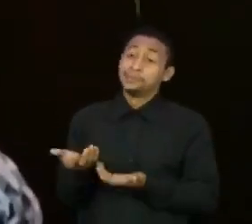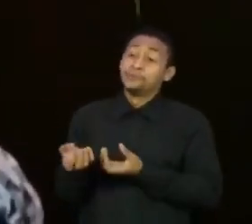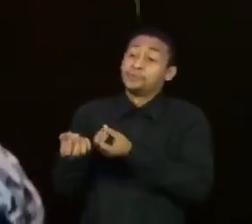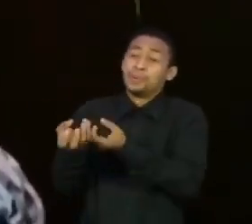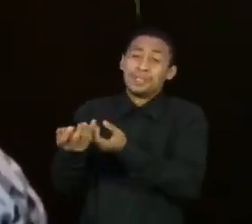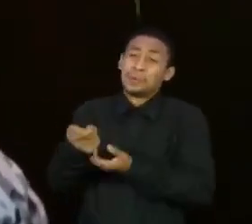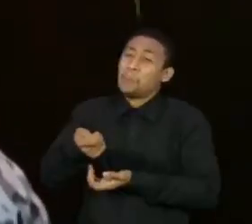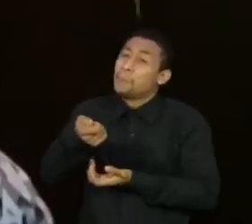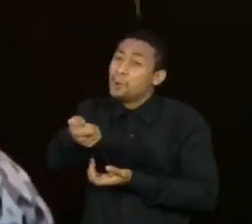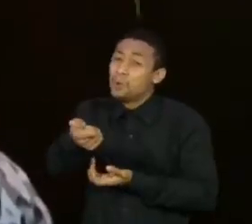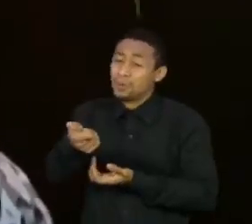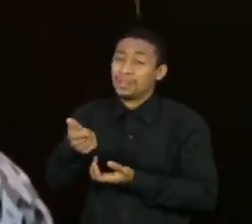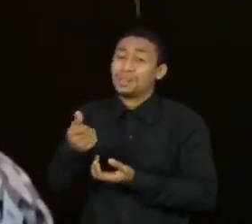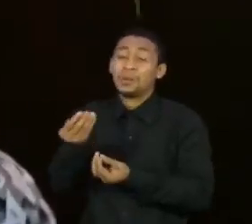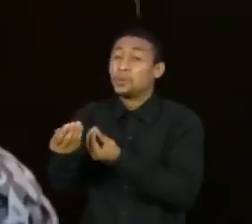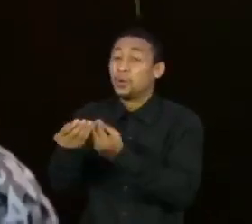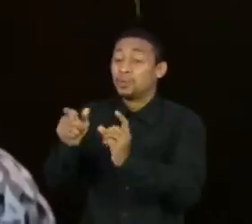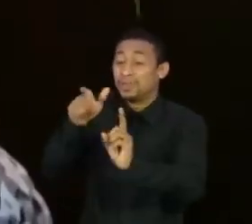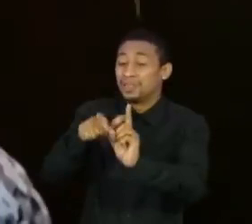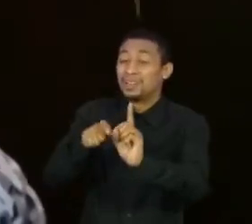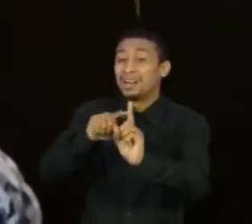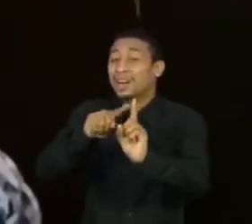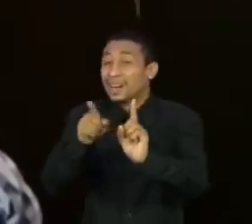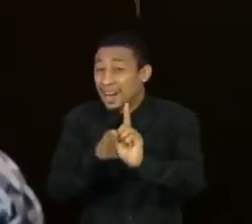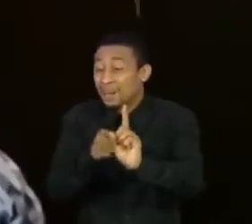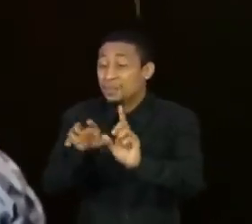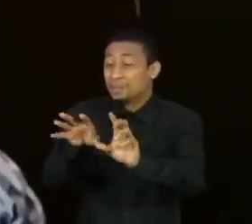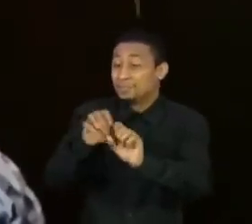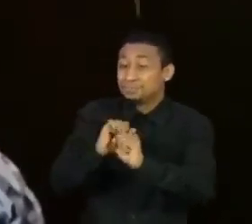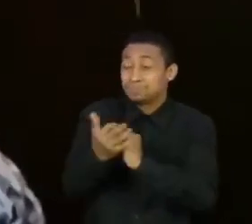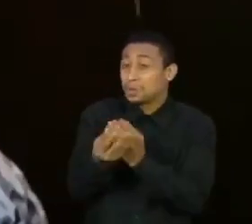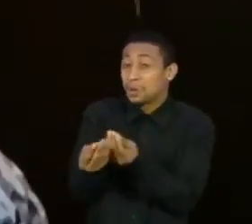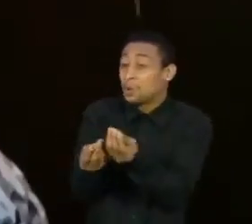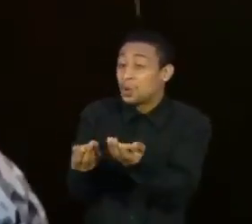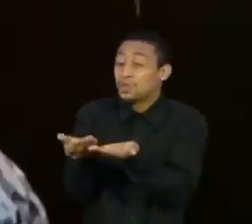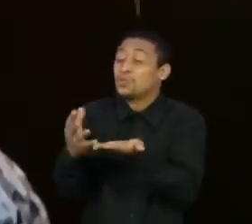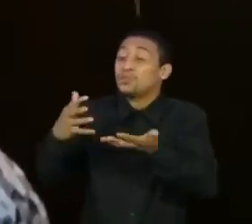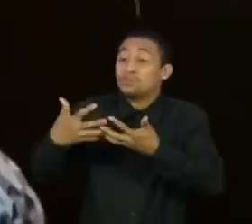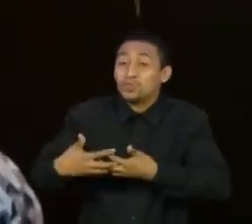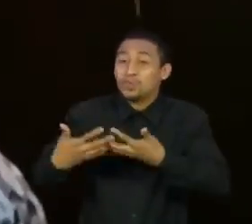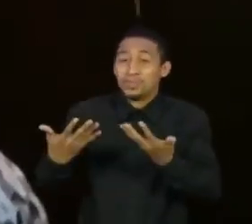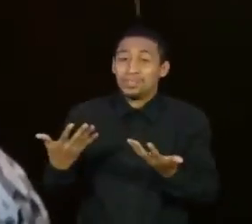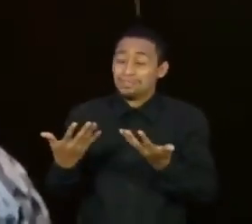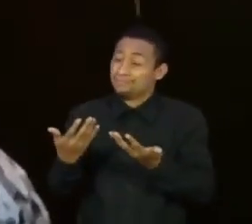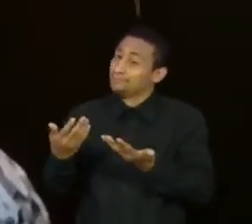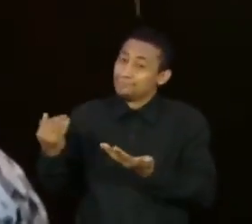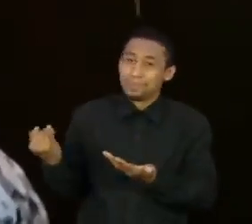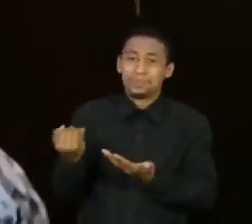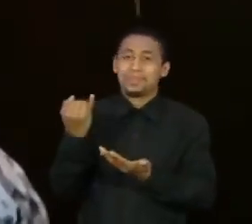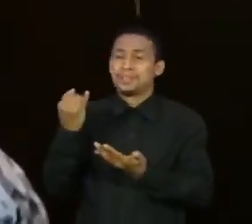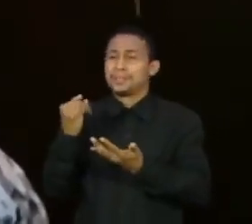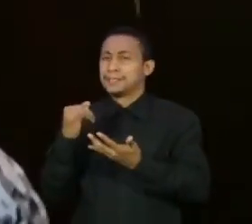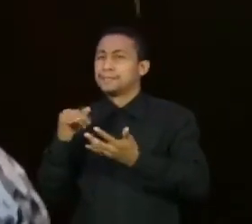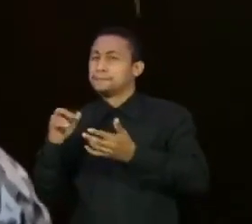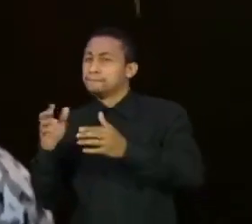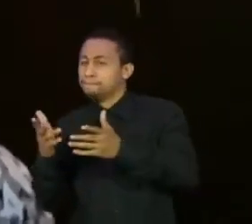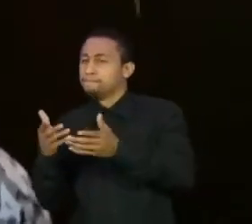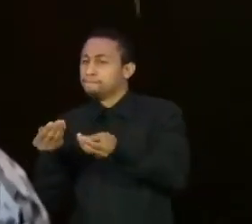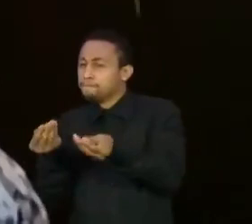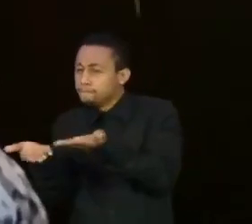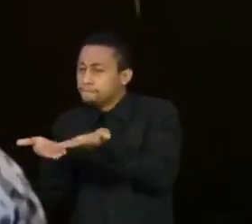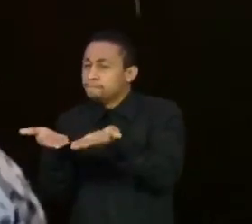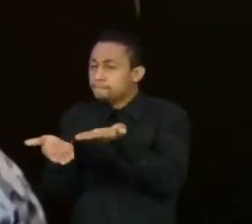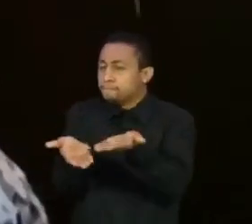doença na gestação e é importante que a gente consiga acompanhar as gestantes